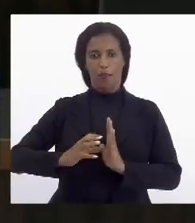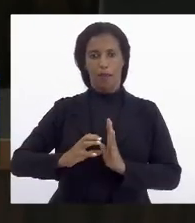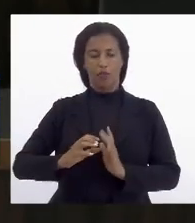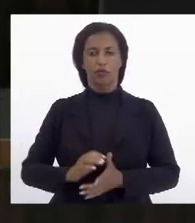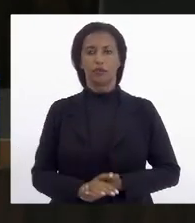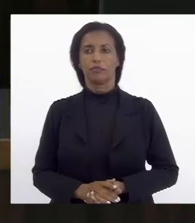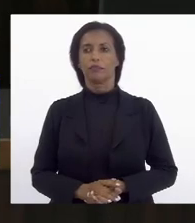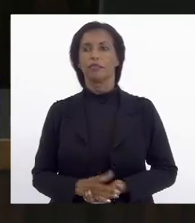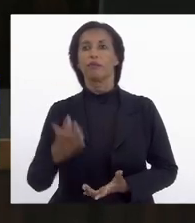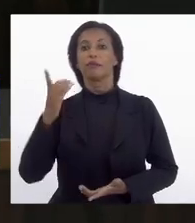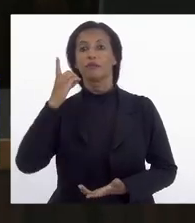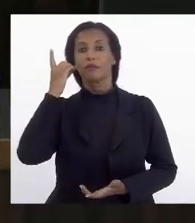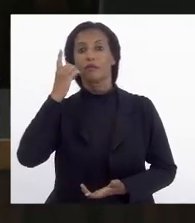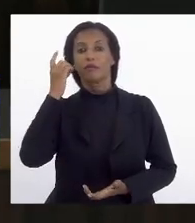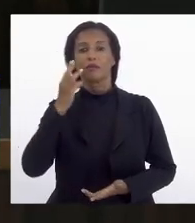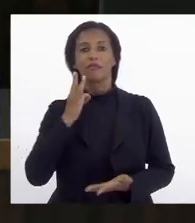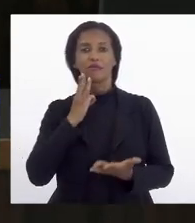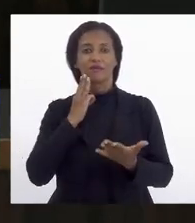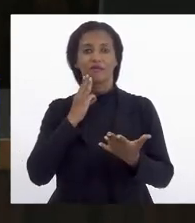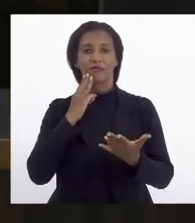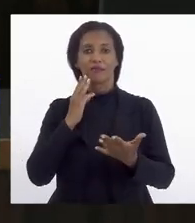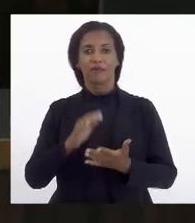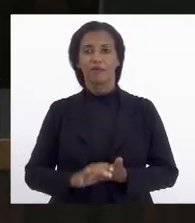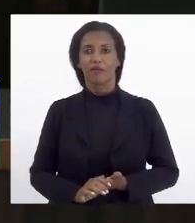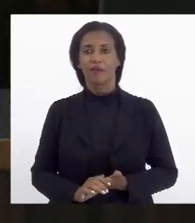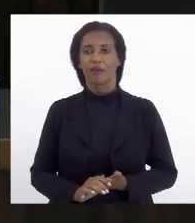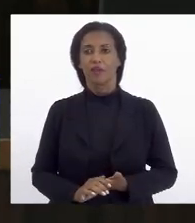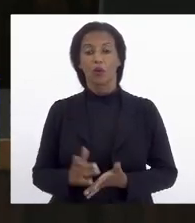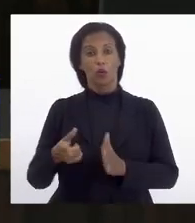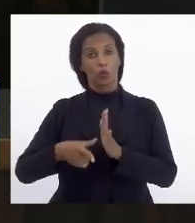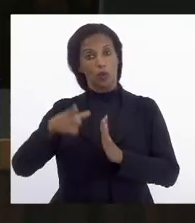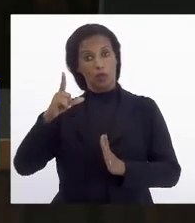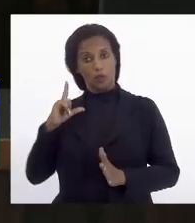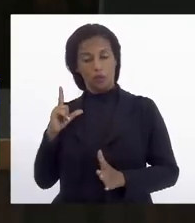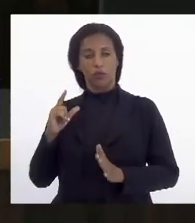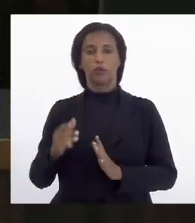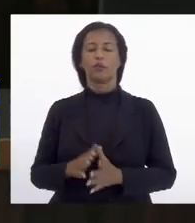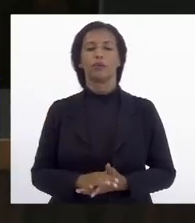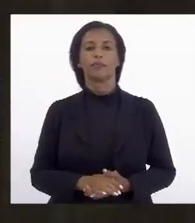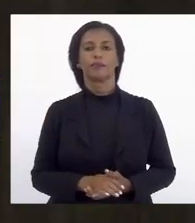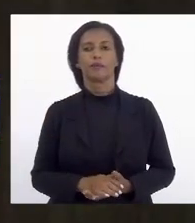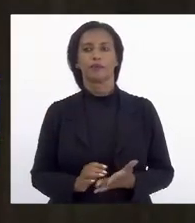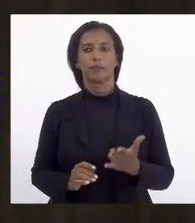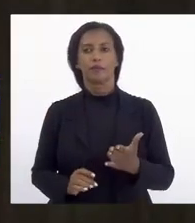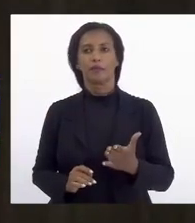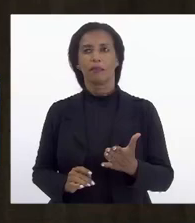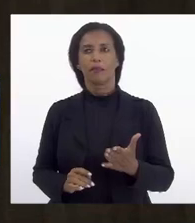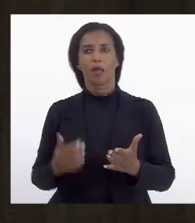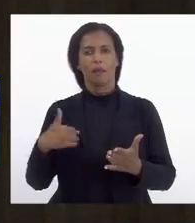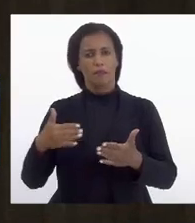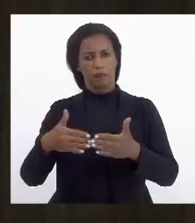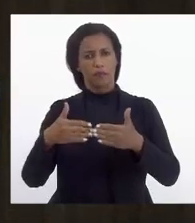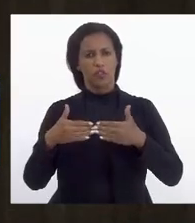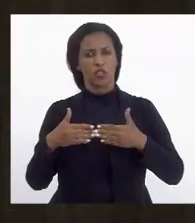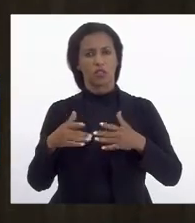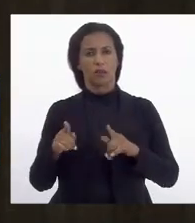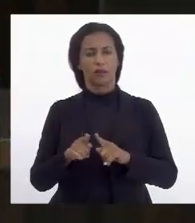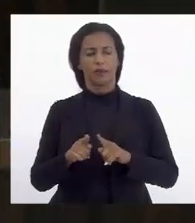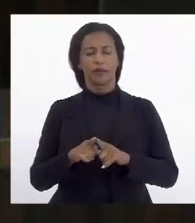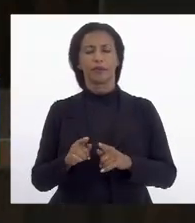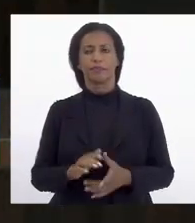deputado Valdeque Carneiro no projeto de resolução anterior não neste último eu quero consignar abstenção por favor